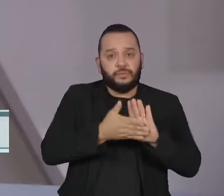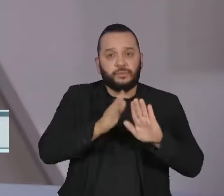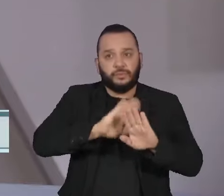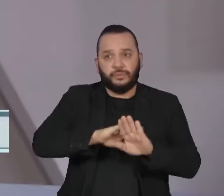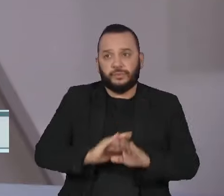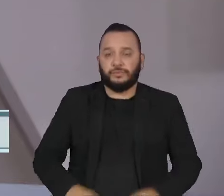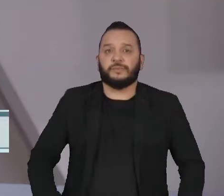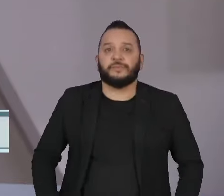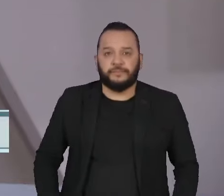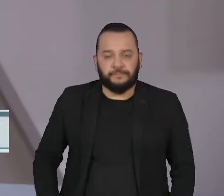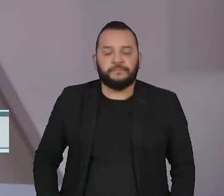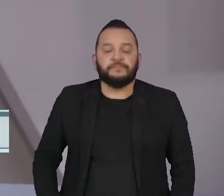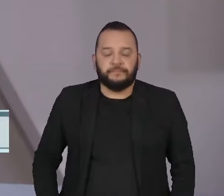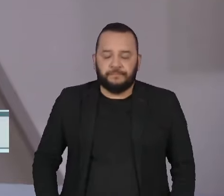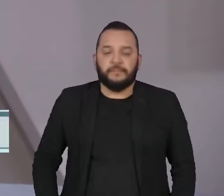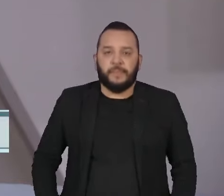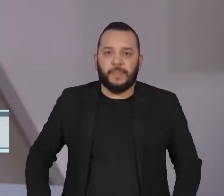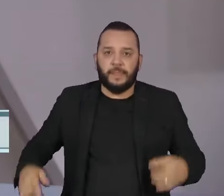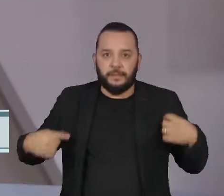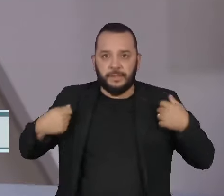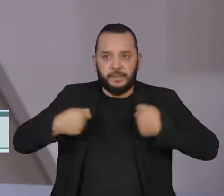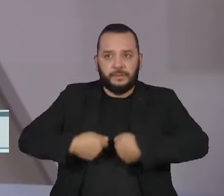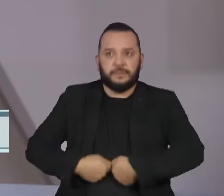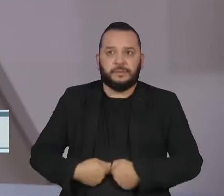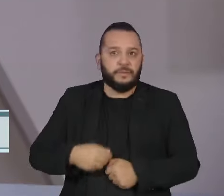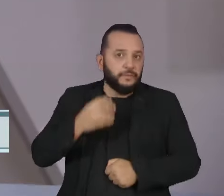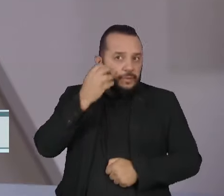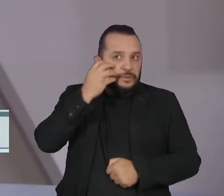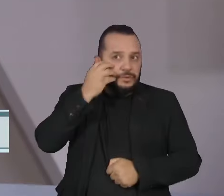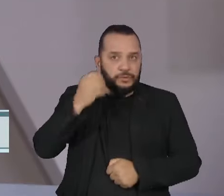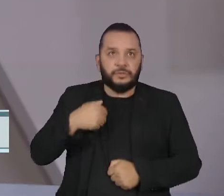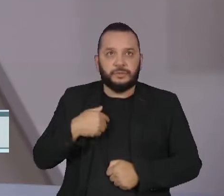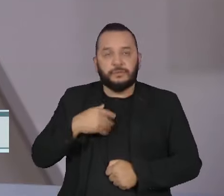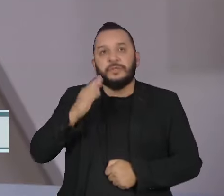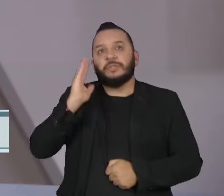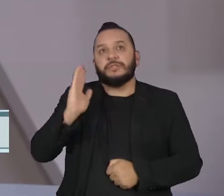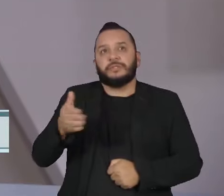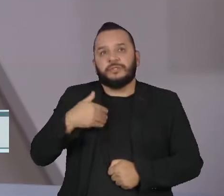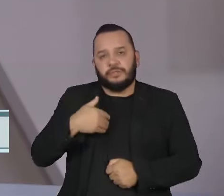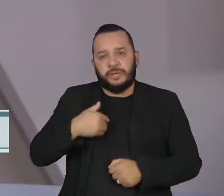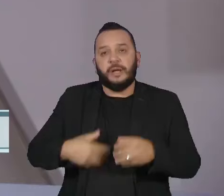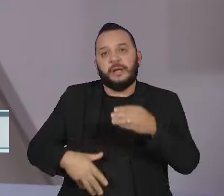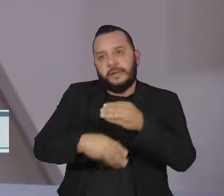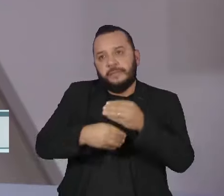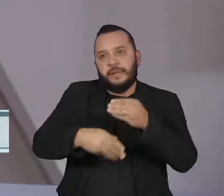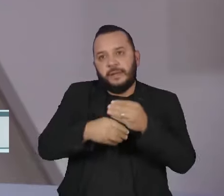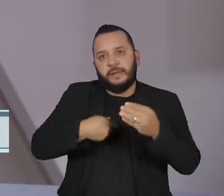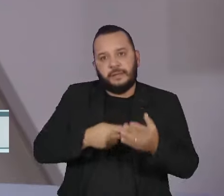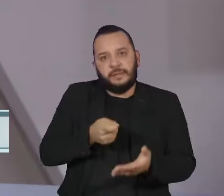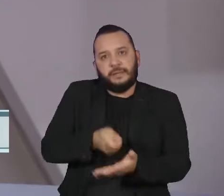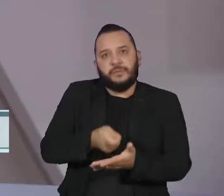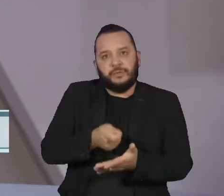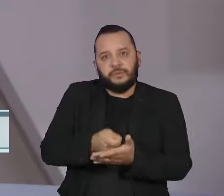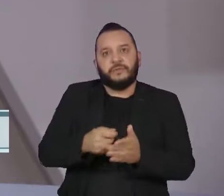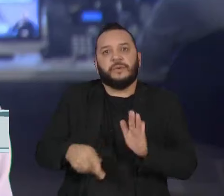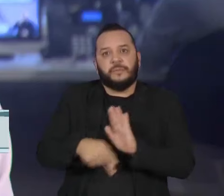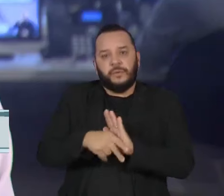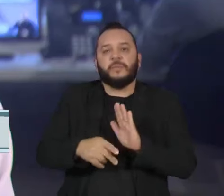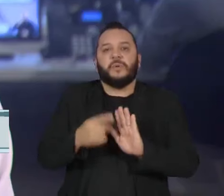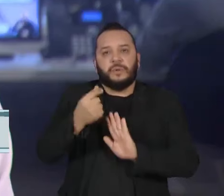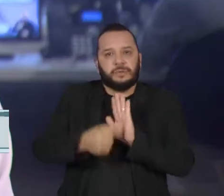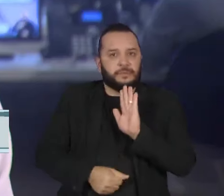O ministro do Supremo, Flávio Dino, suspendeu a execução das chamadas emendas impositivas ao orçamento.